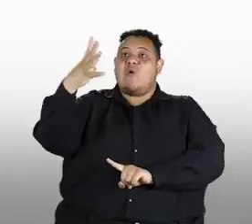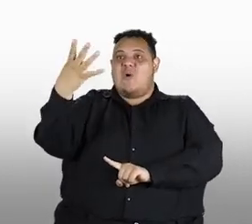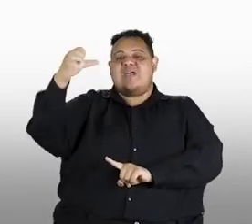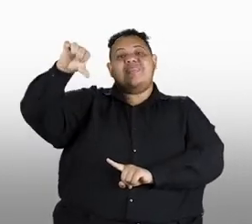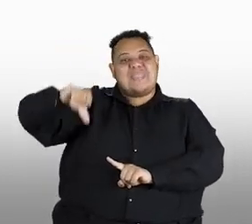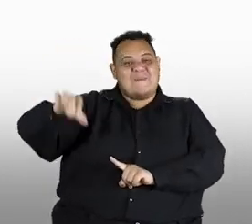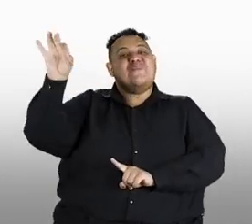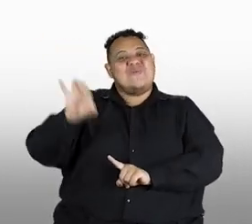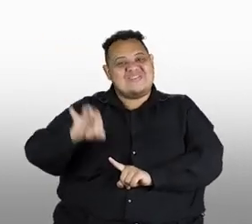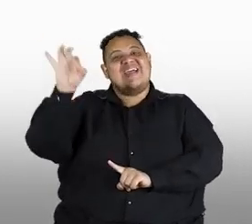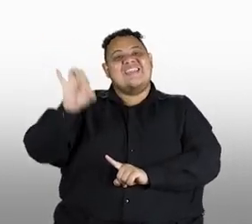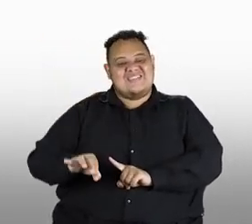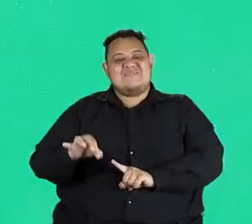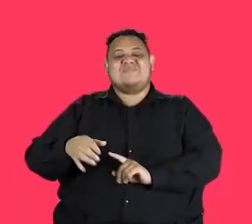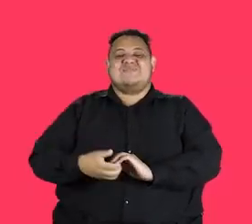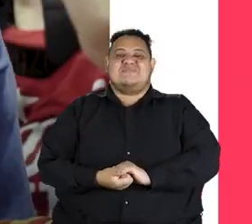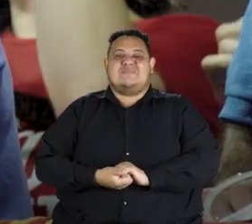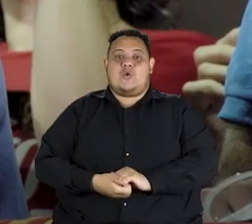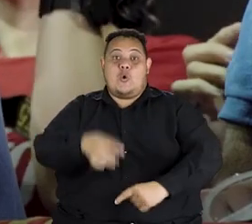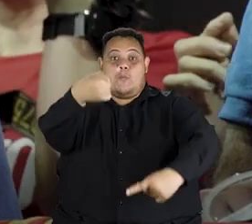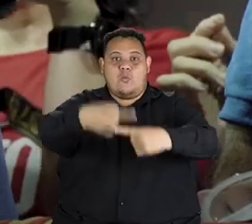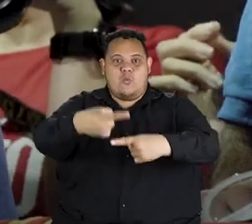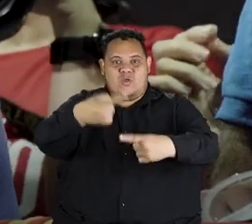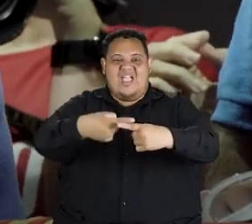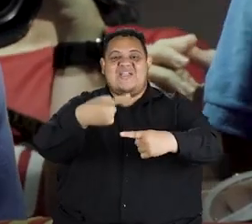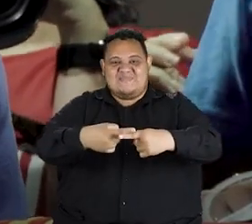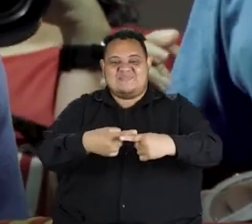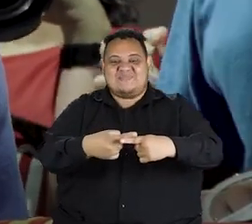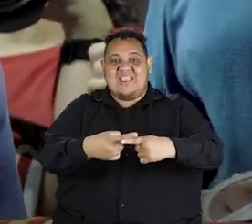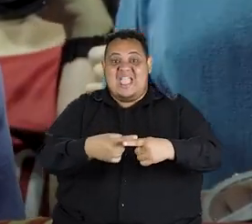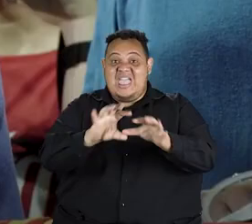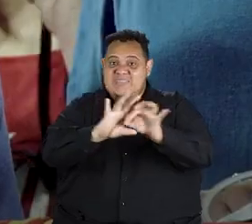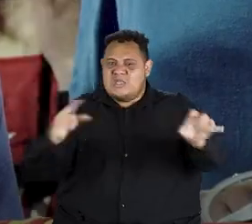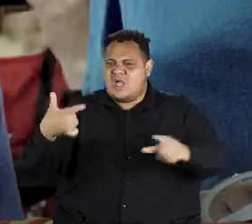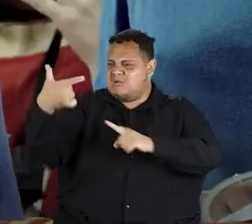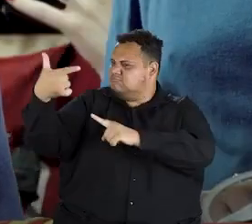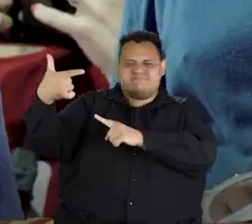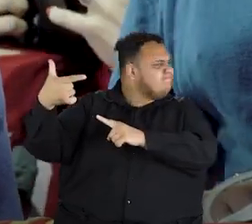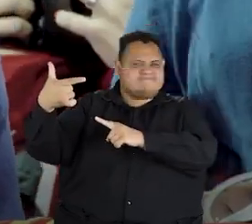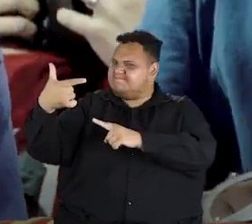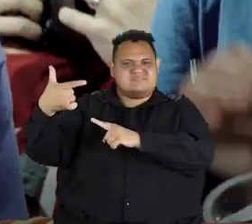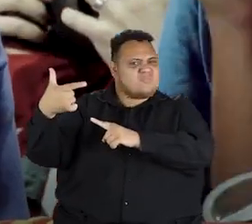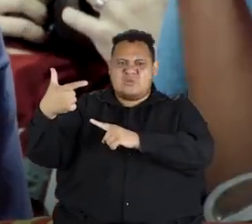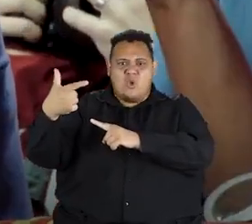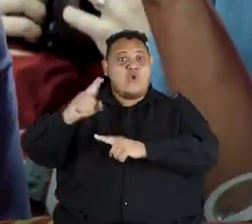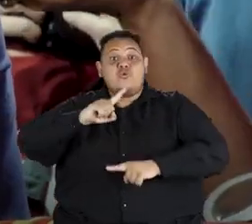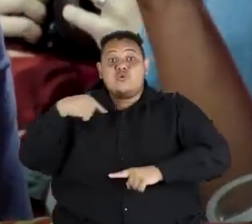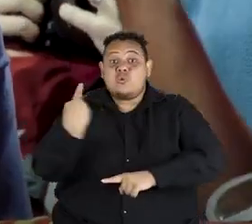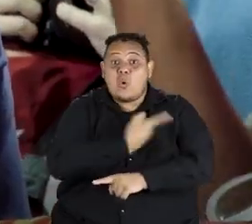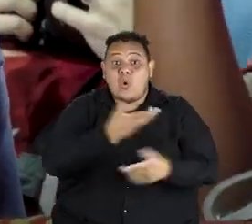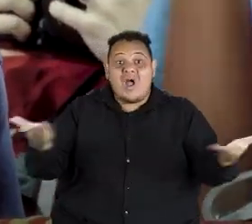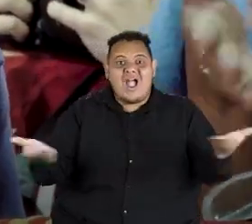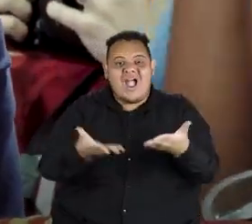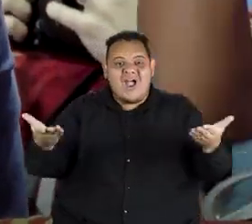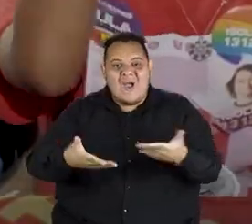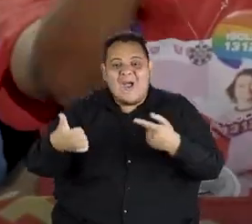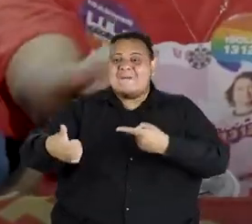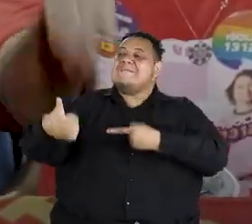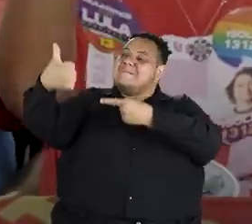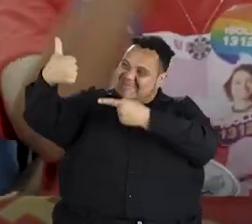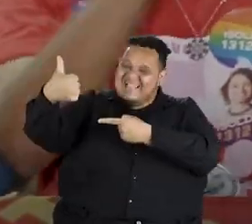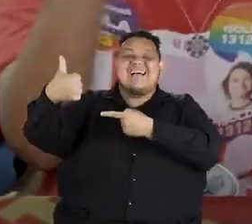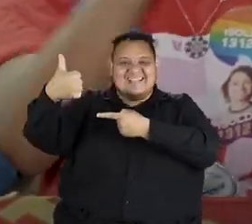a 49%. Por que deixar para o segundo turno aquilo que a gente pode fazer?